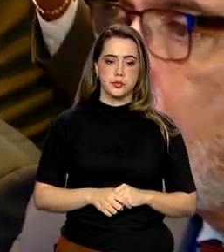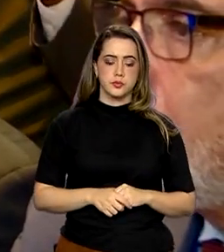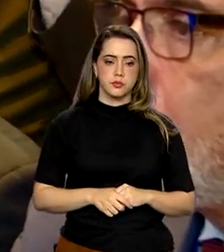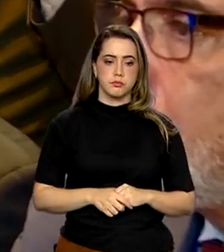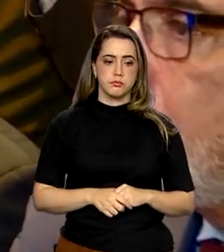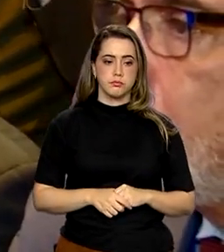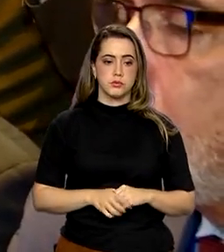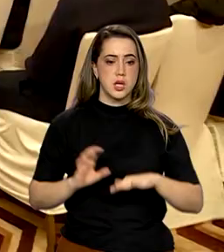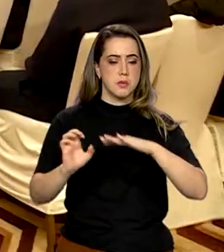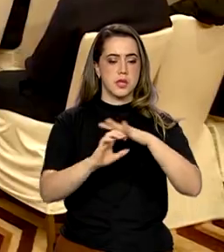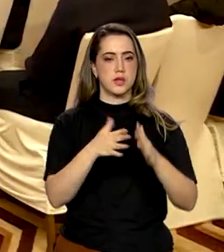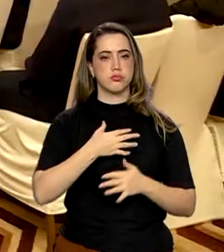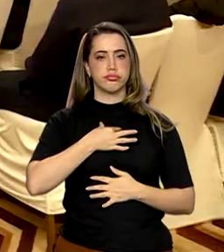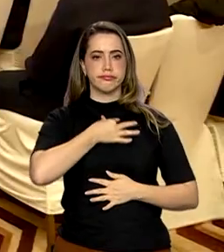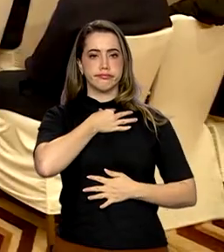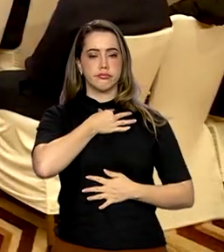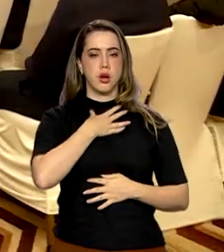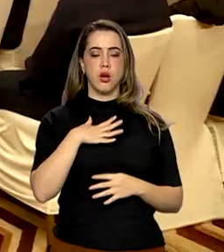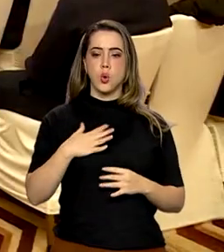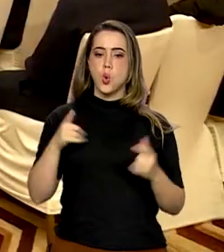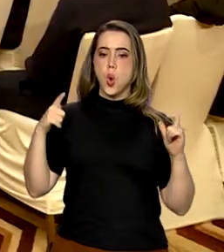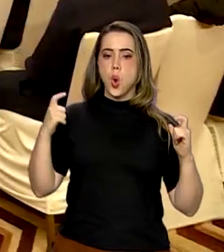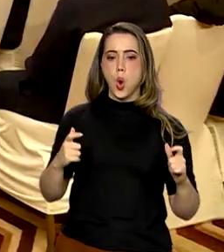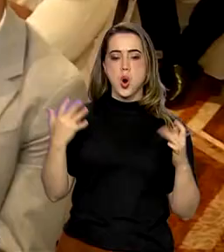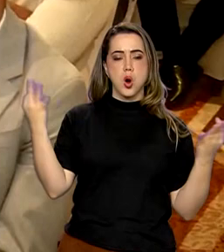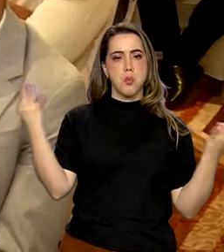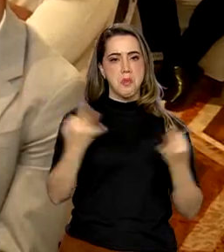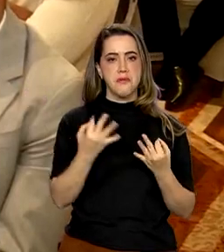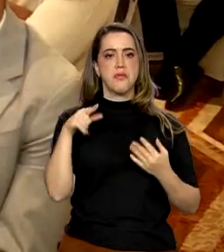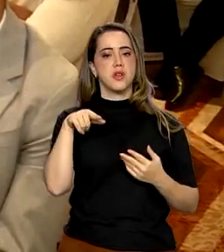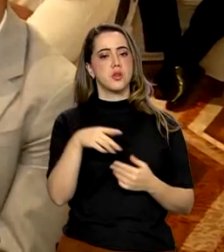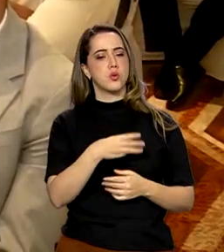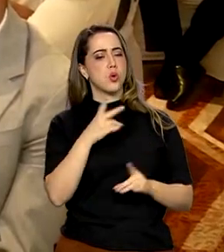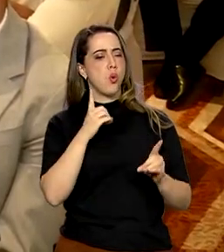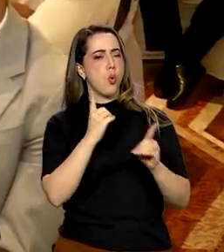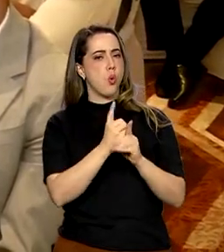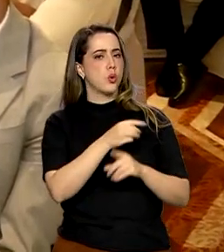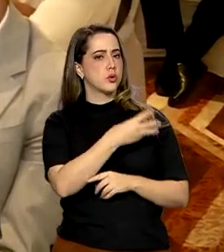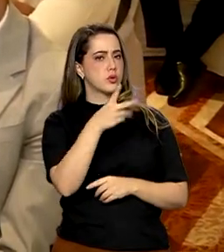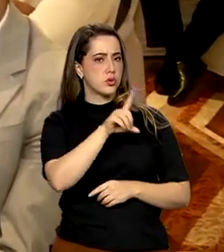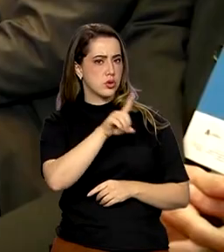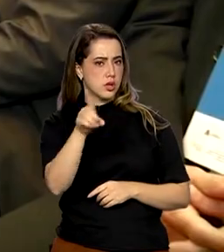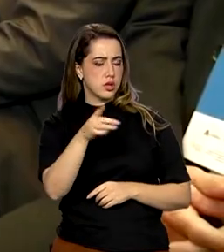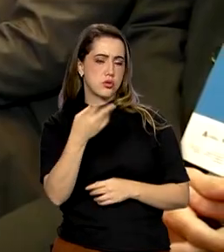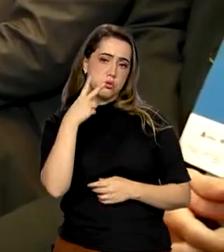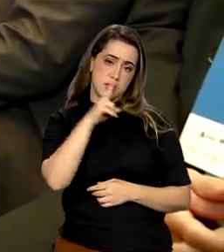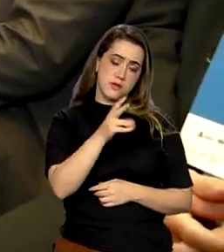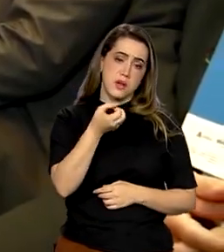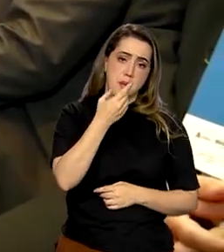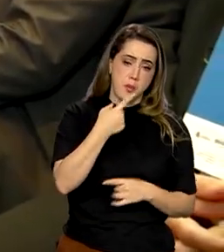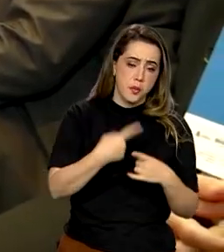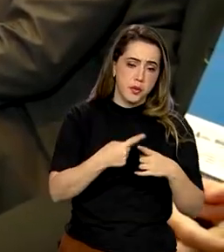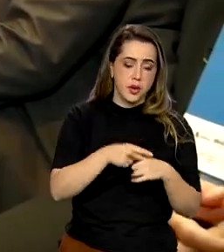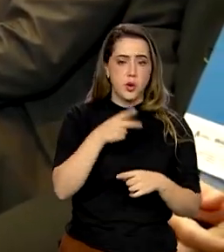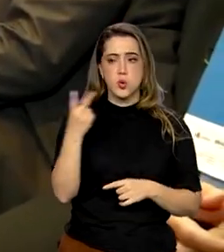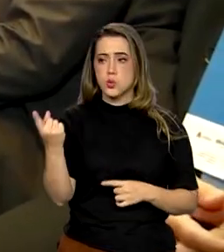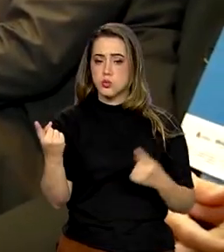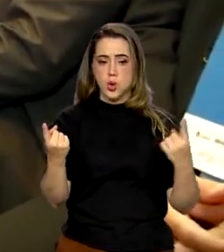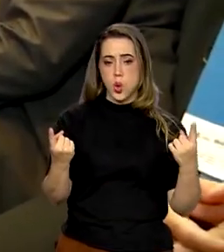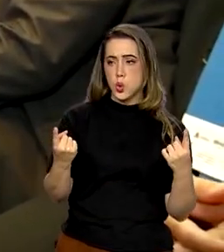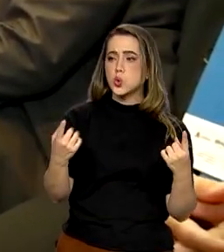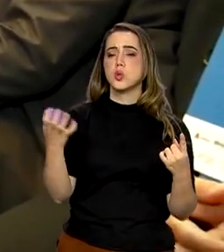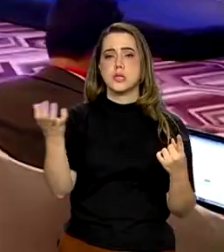Empresários engravatados, um cenário moderno para um encontro de três dias que tem uma vantagem óbvia. Os dois lados estão muito